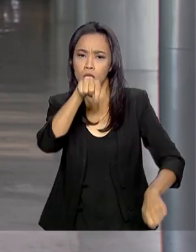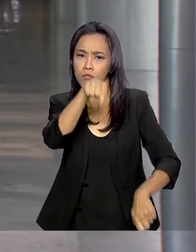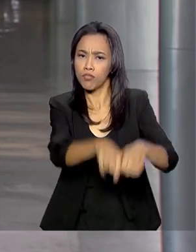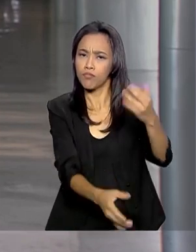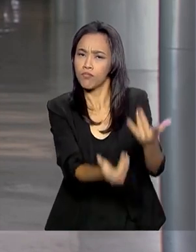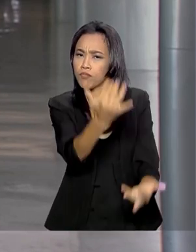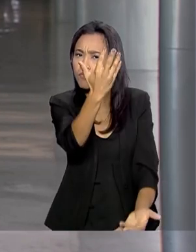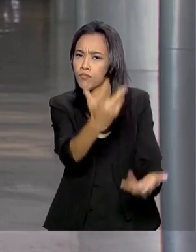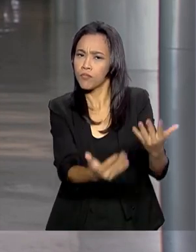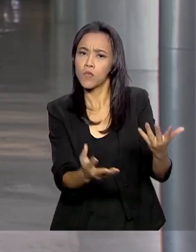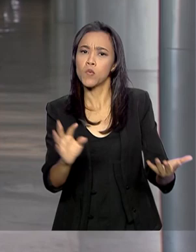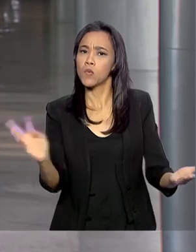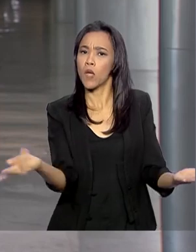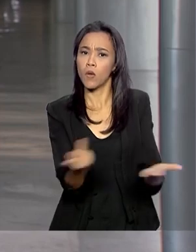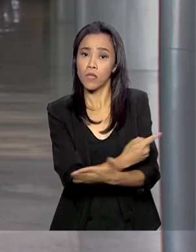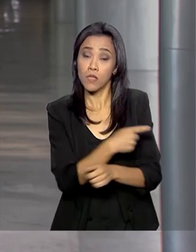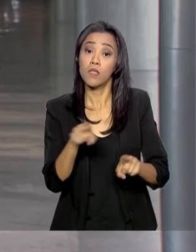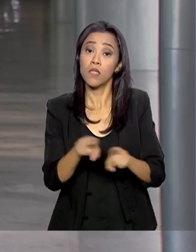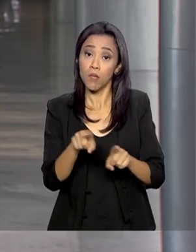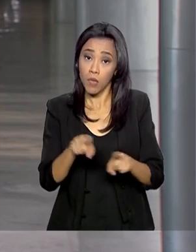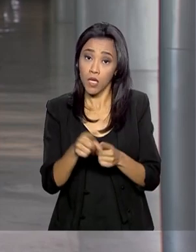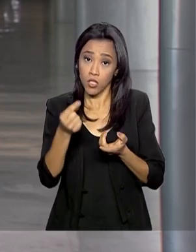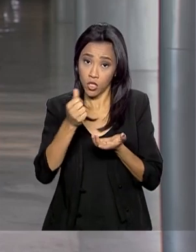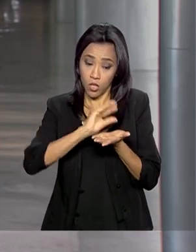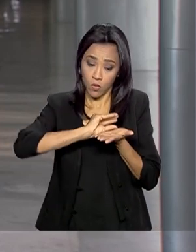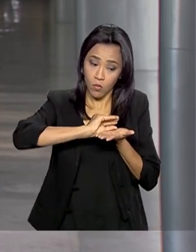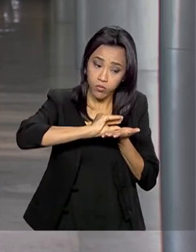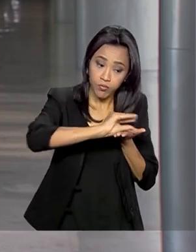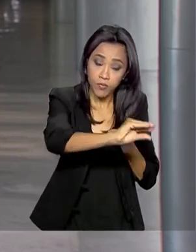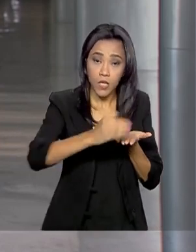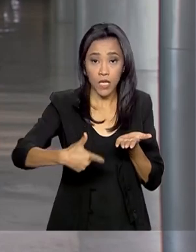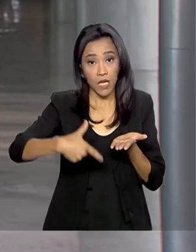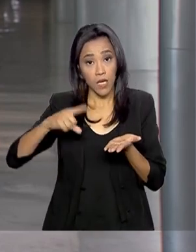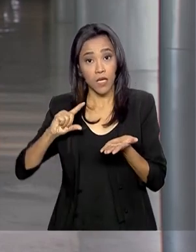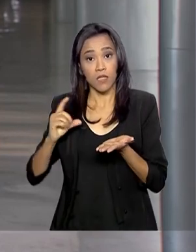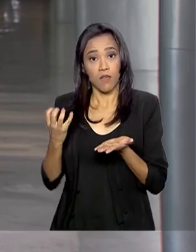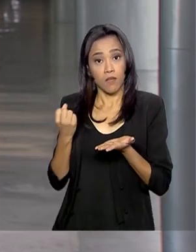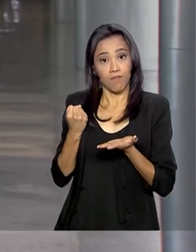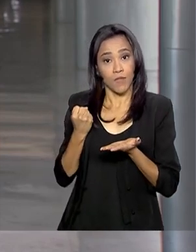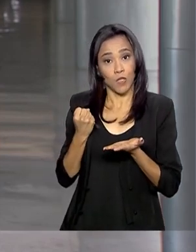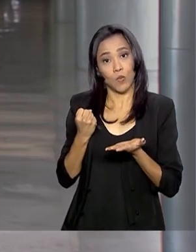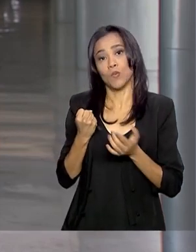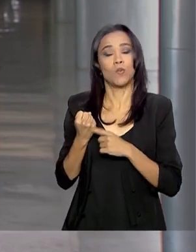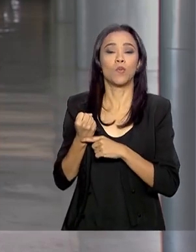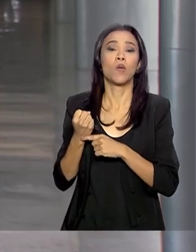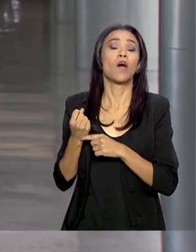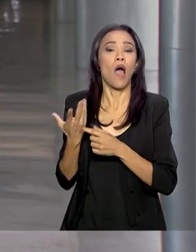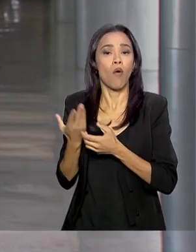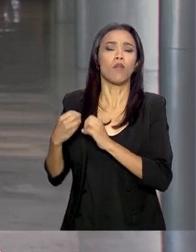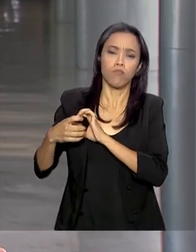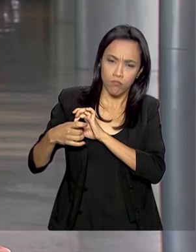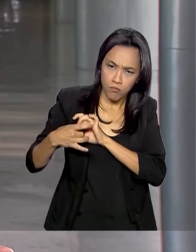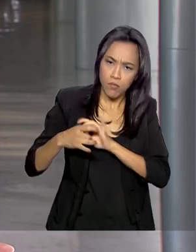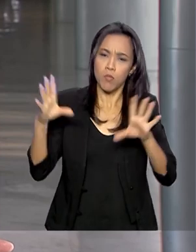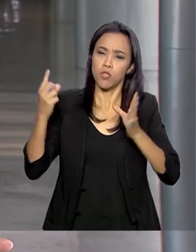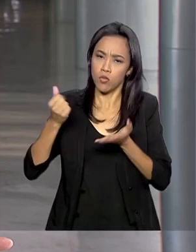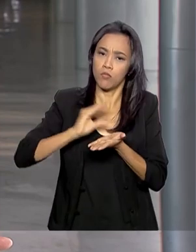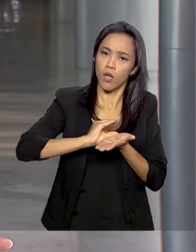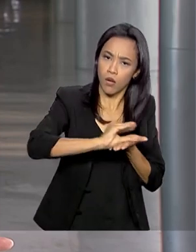região. E a liberação de recursos que estavam contingenciados vai ajudar a financiar essas ações.